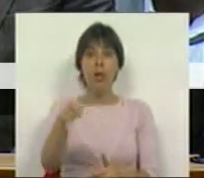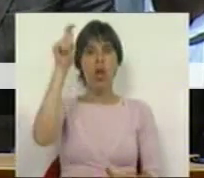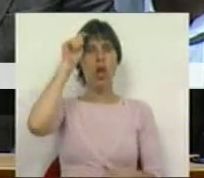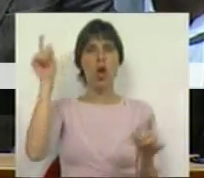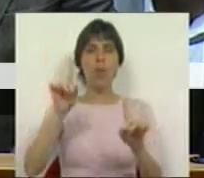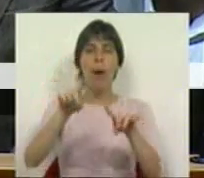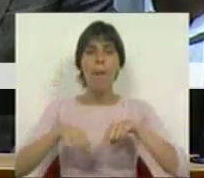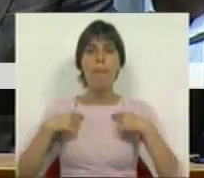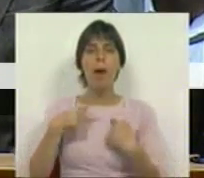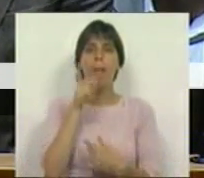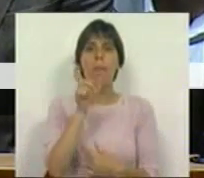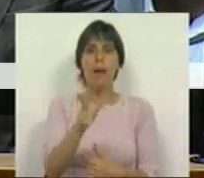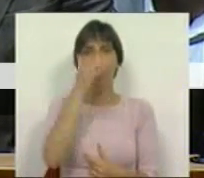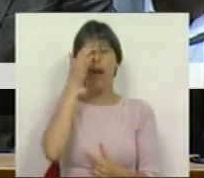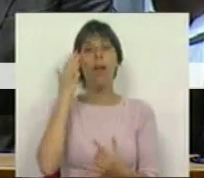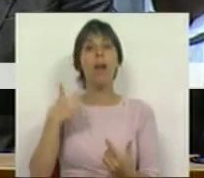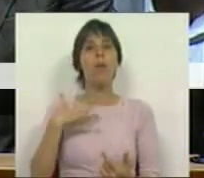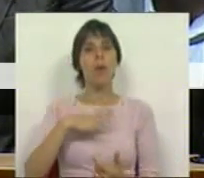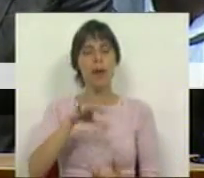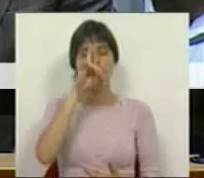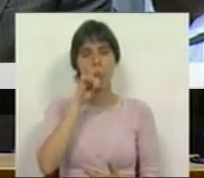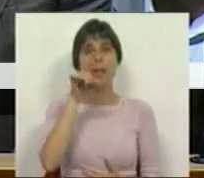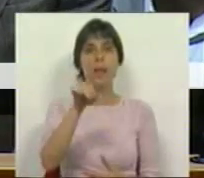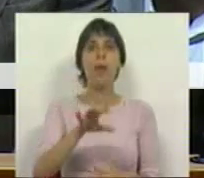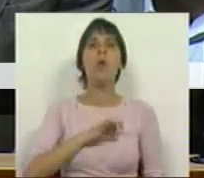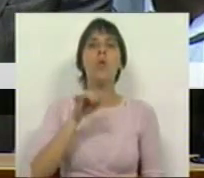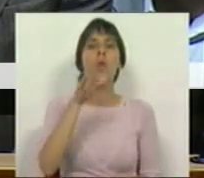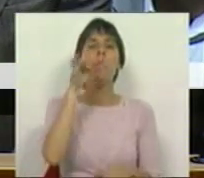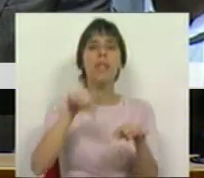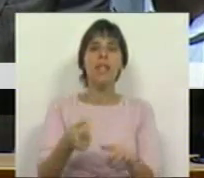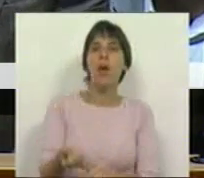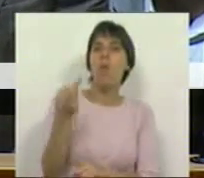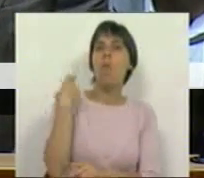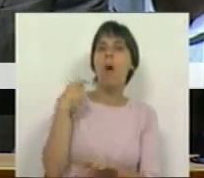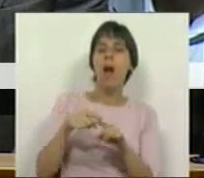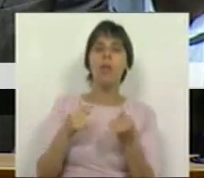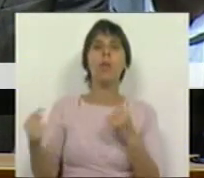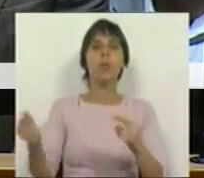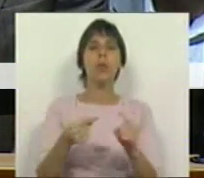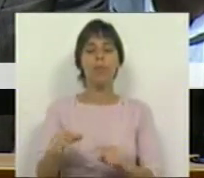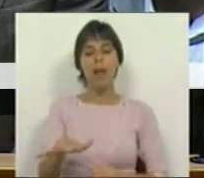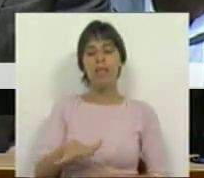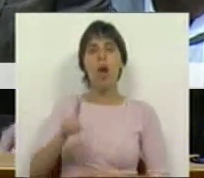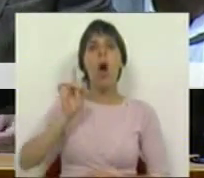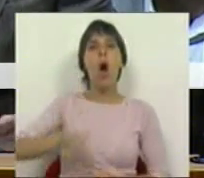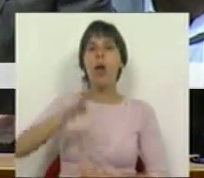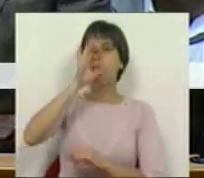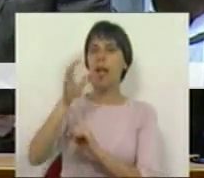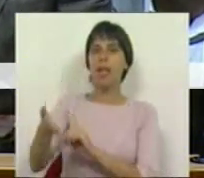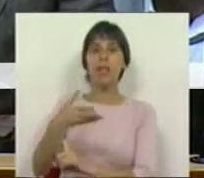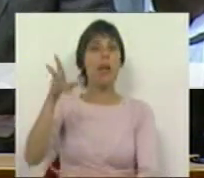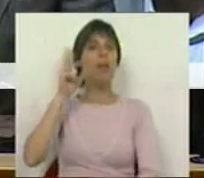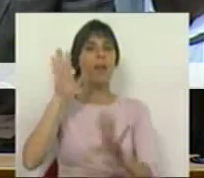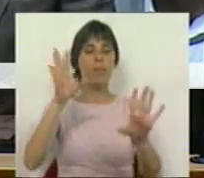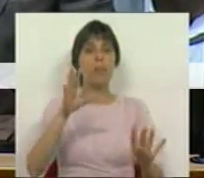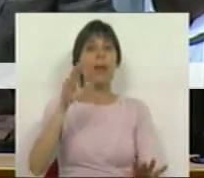respeita a sua própria palavra. Eu quero lembrar-lhe o que o Sr. disse aqui há um ano no debate do Estado da Nação. Vamos ouvir.